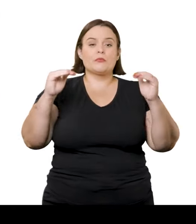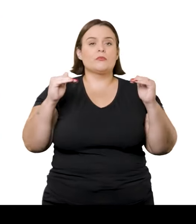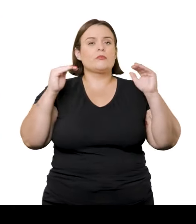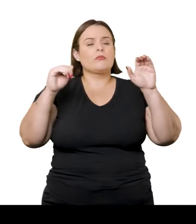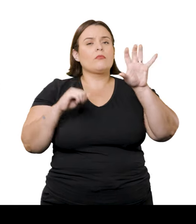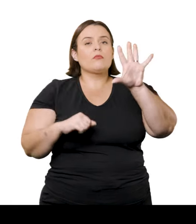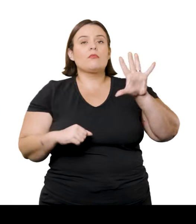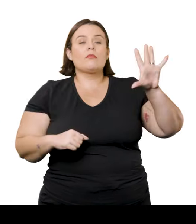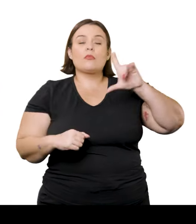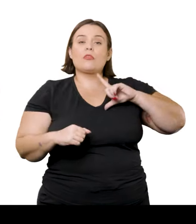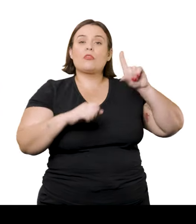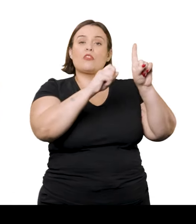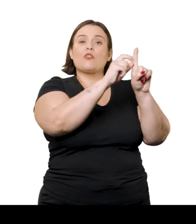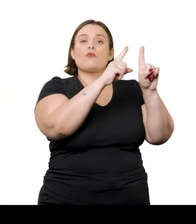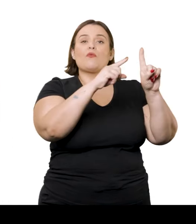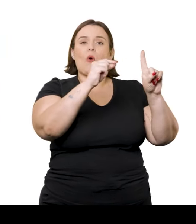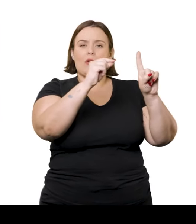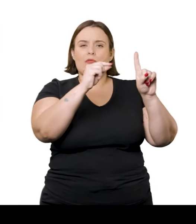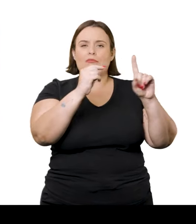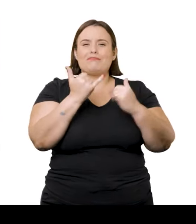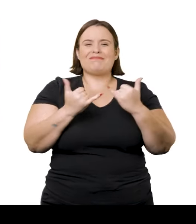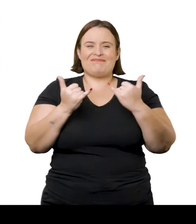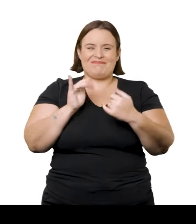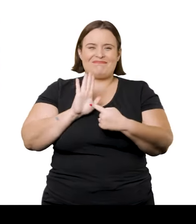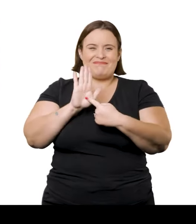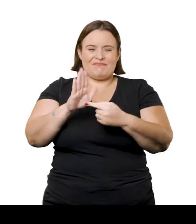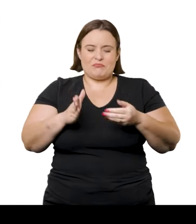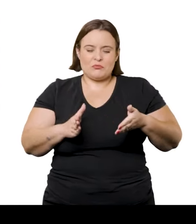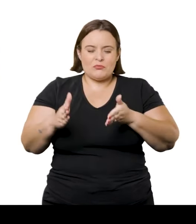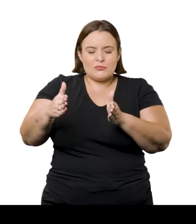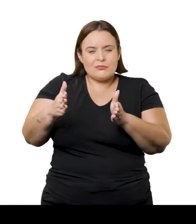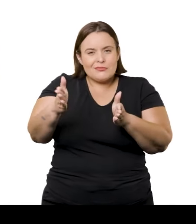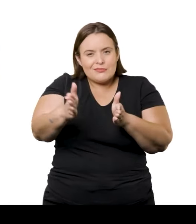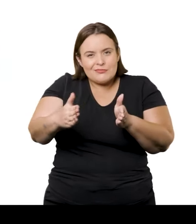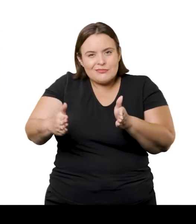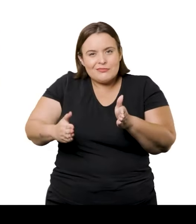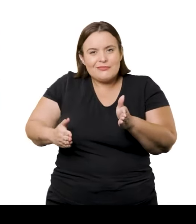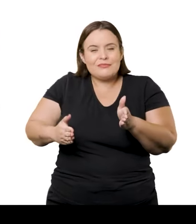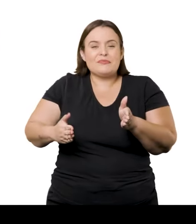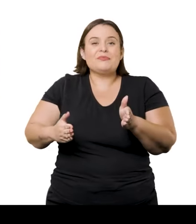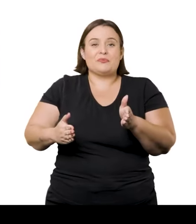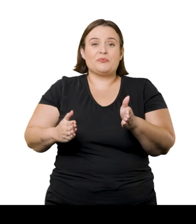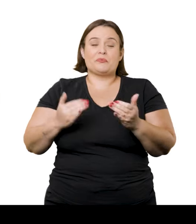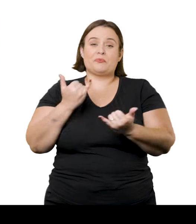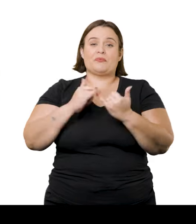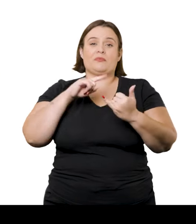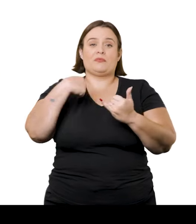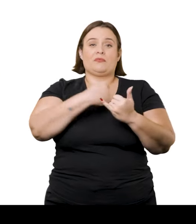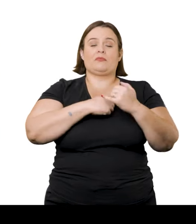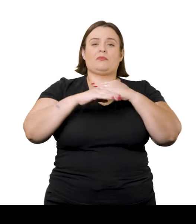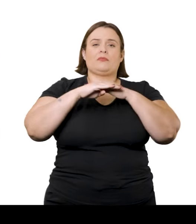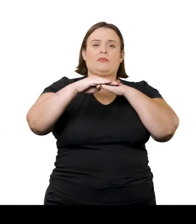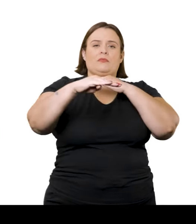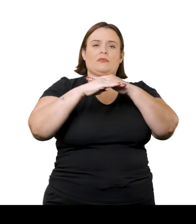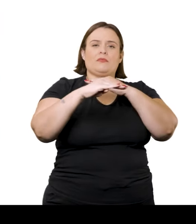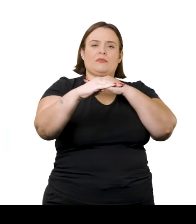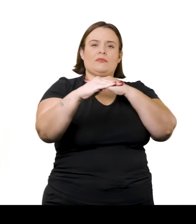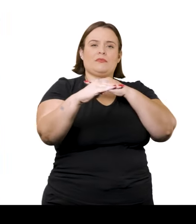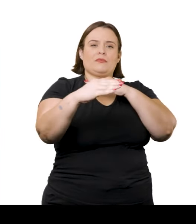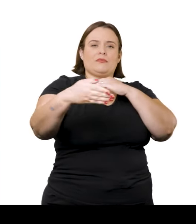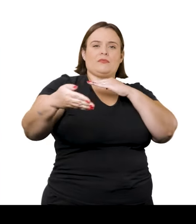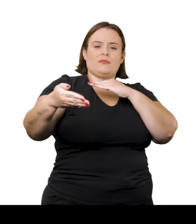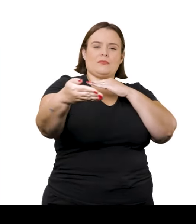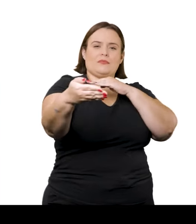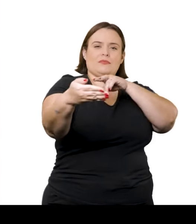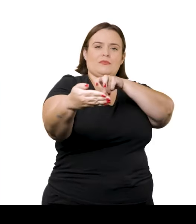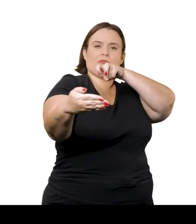vemos uma faixa de folhagens bem curta, que indica a margem do rio. A sensação é de que estamos no mesmo nível da água, sentados na margem